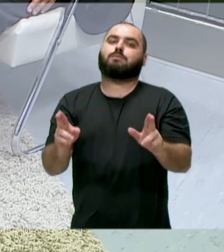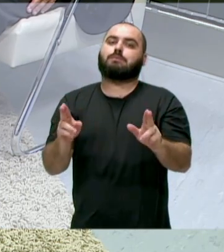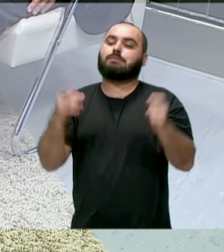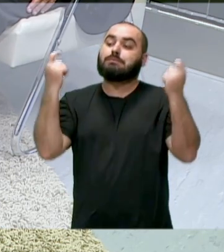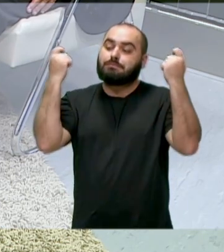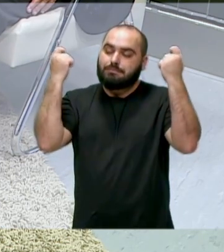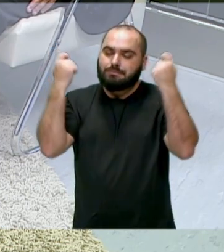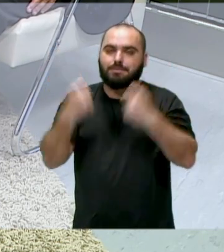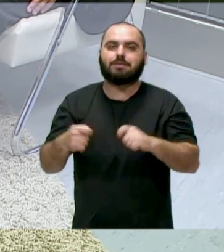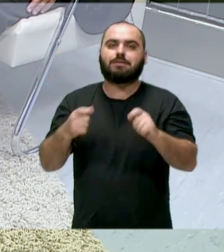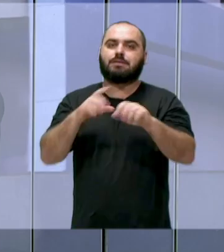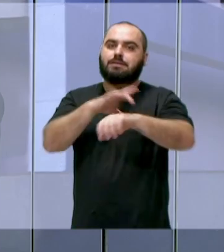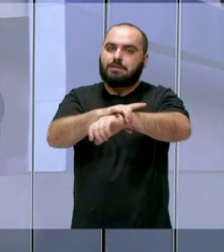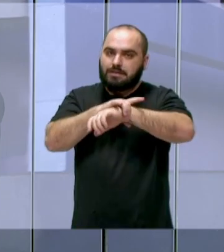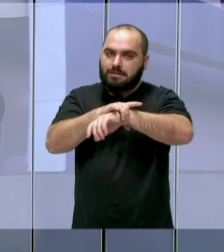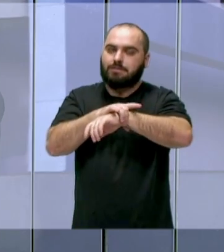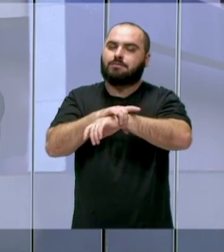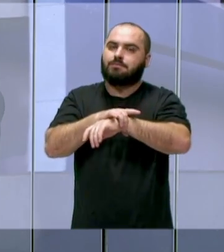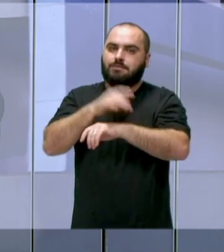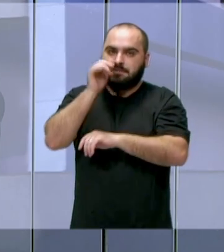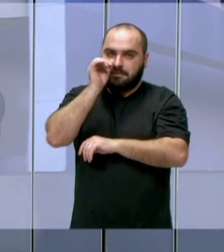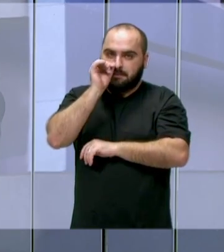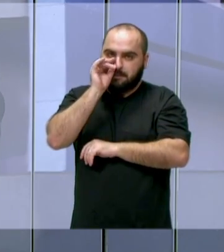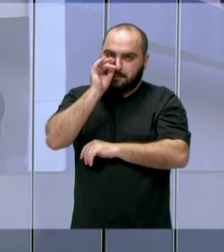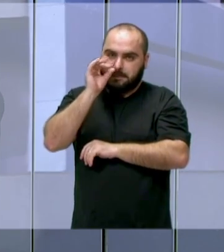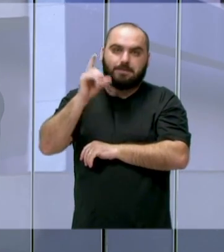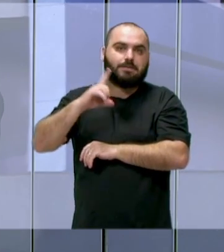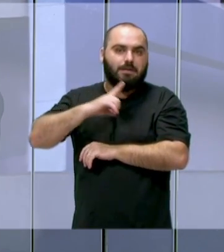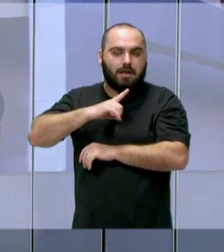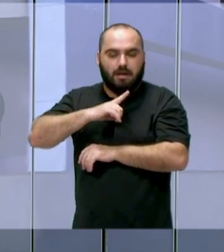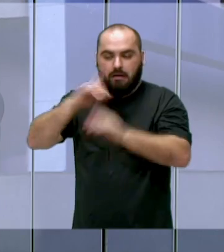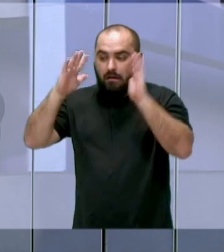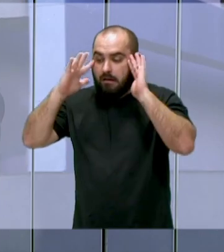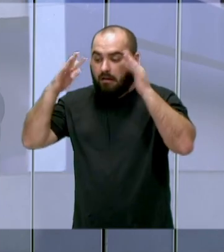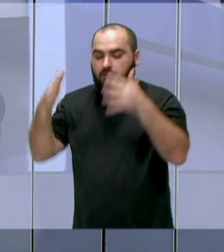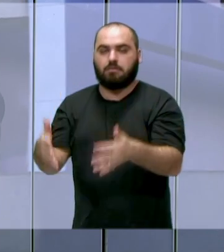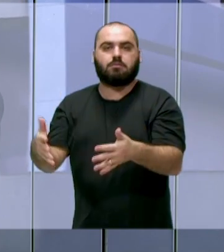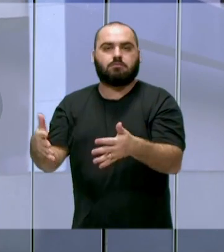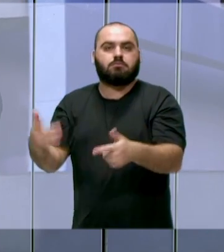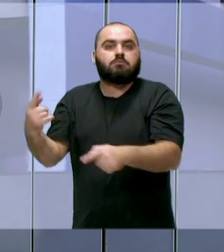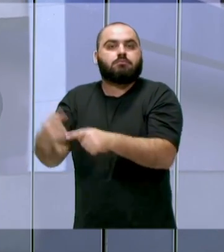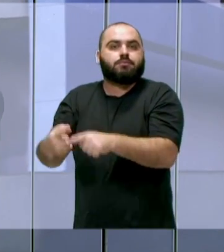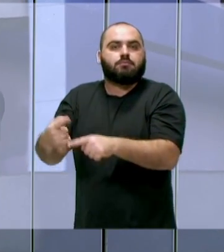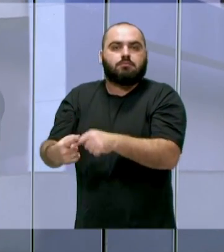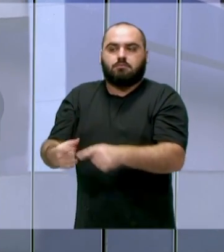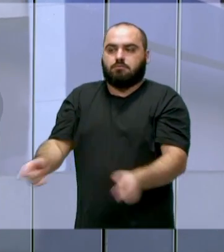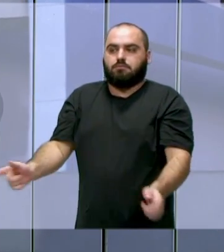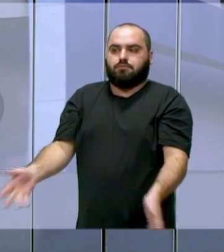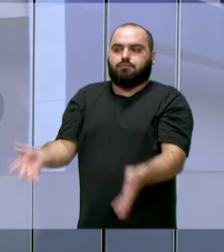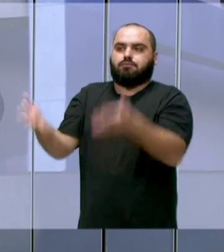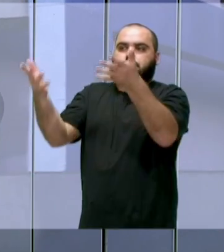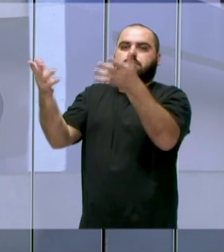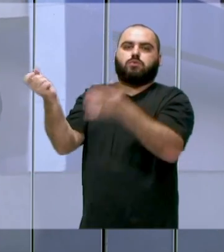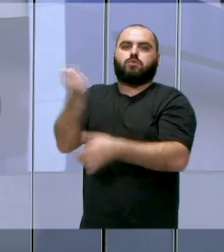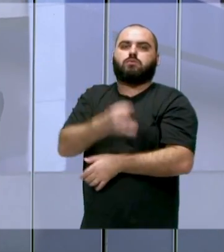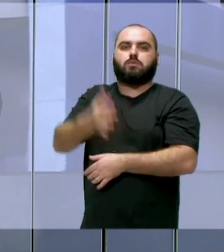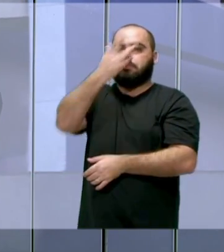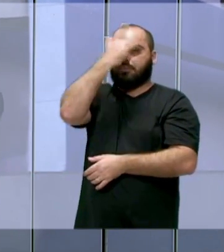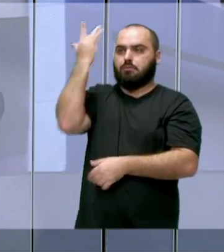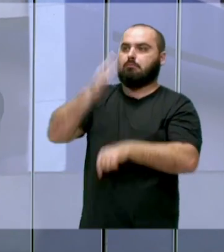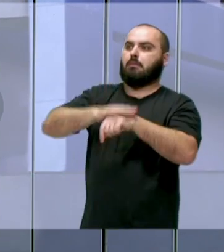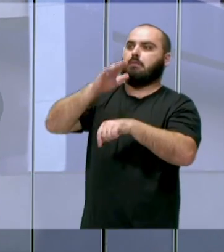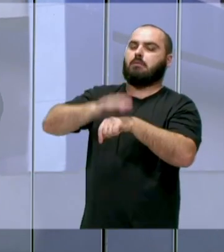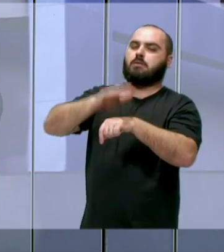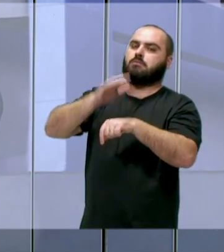precisa que seja dada a devida atenção, porque com o crescimento de número de pessoas, consequente,